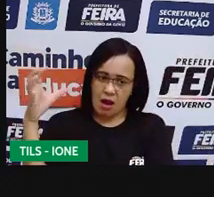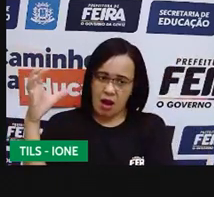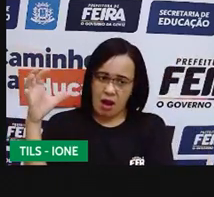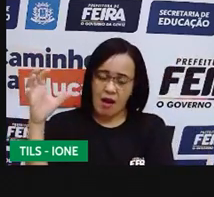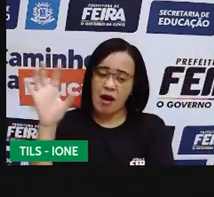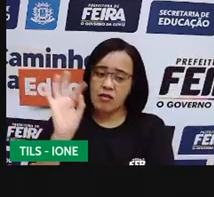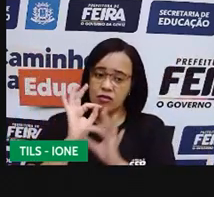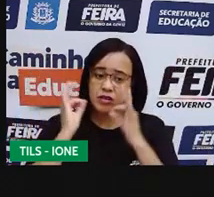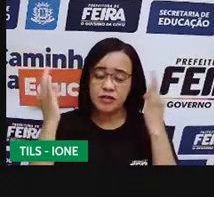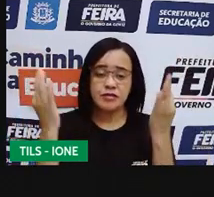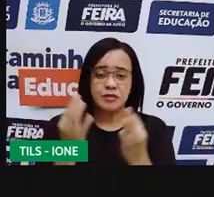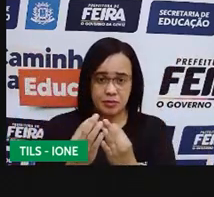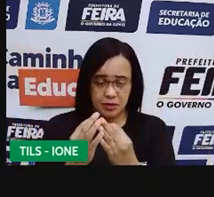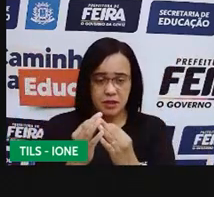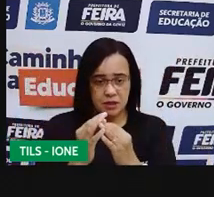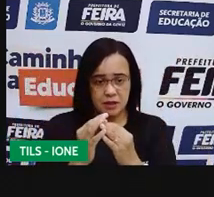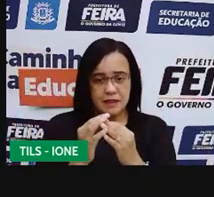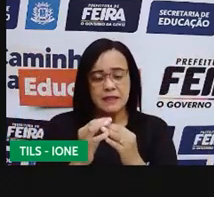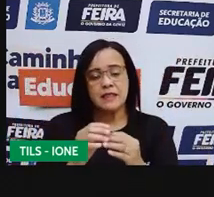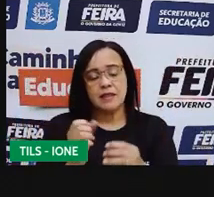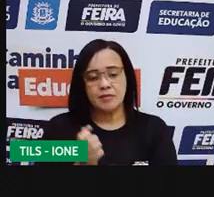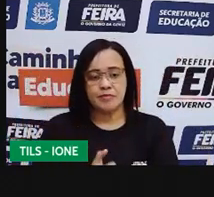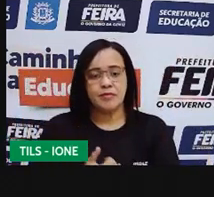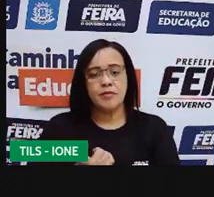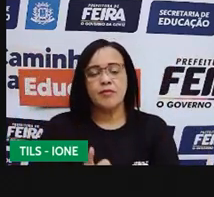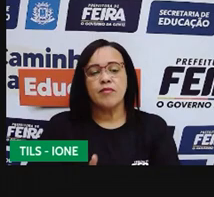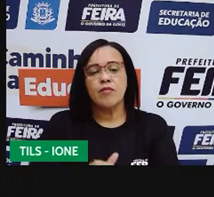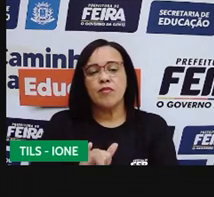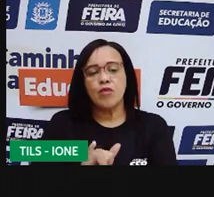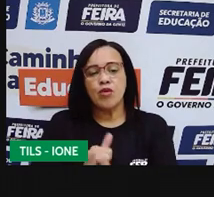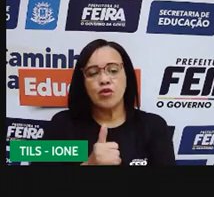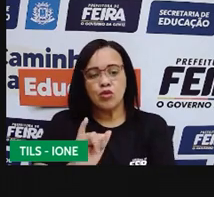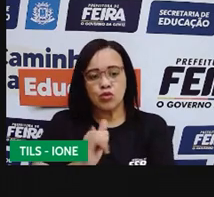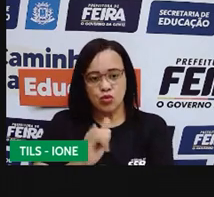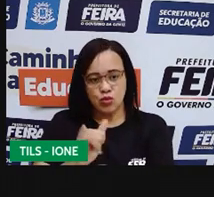acessar usando esse link que está aqui na apresentação.